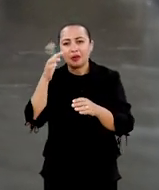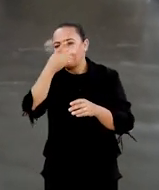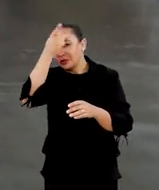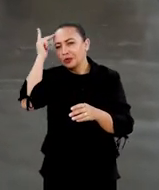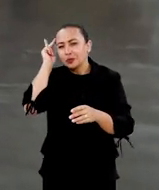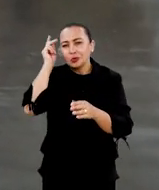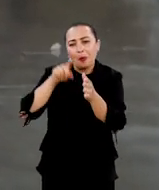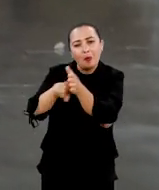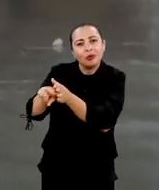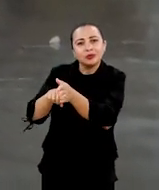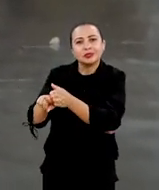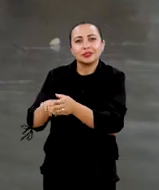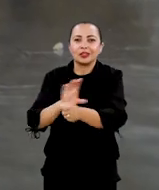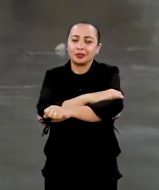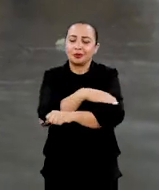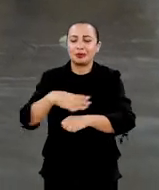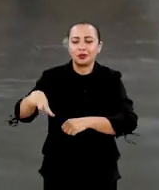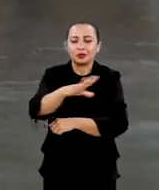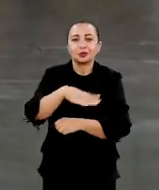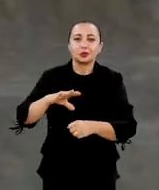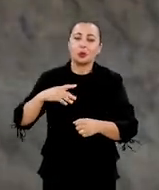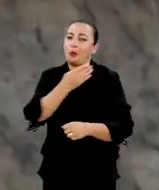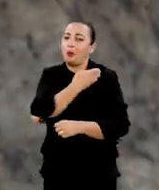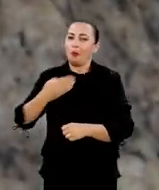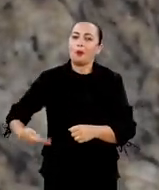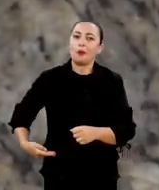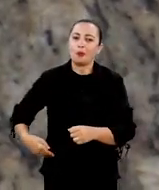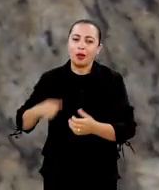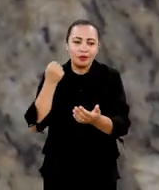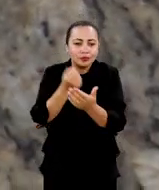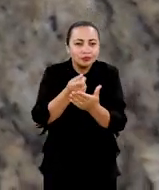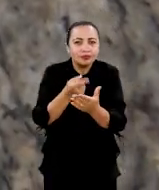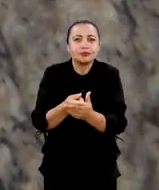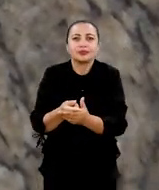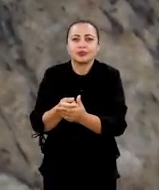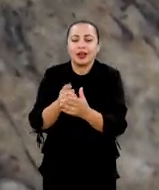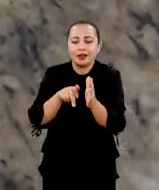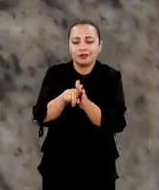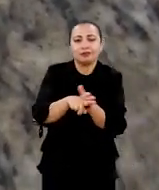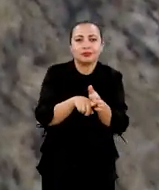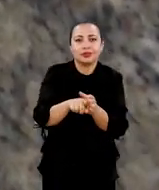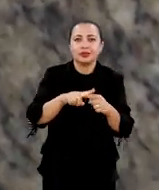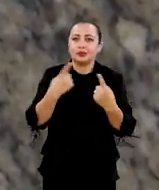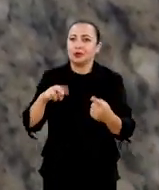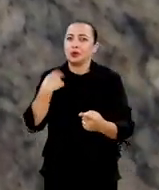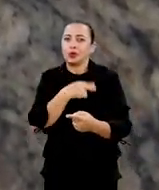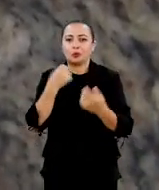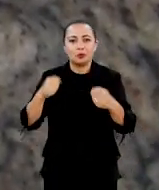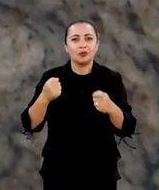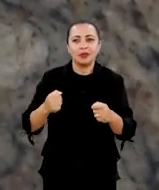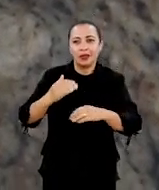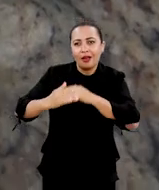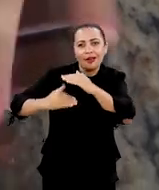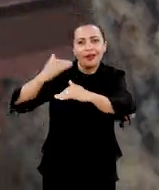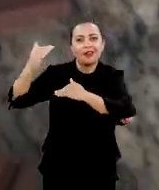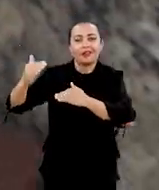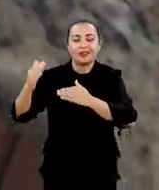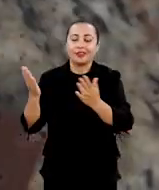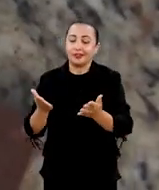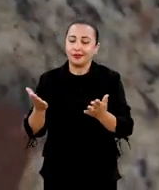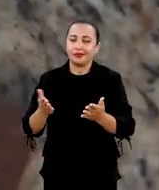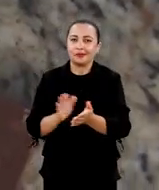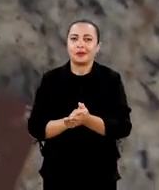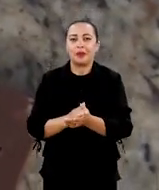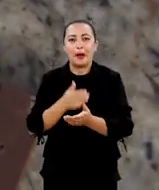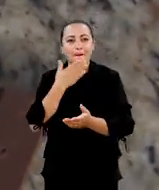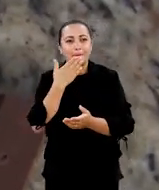para o inventor, uma segurança para o setor público que banca, não é? Porém, a gente precisa avançar. E